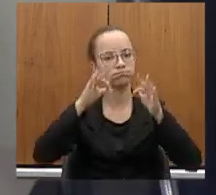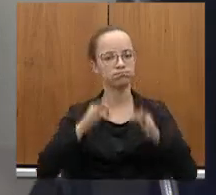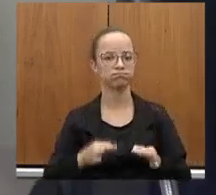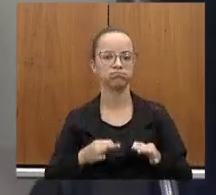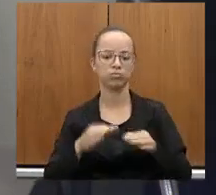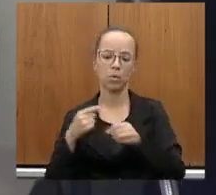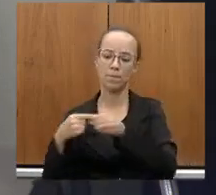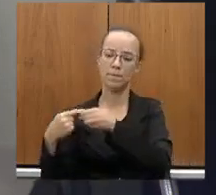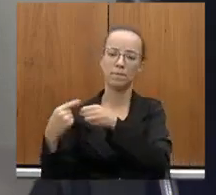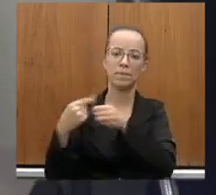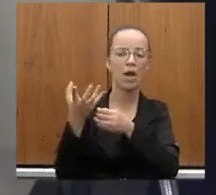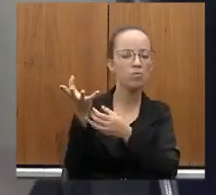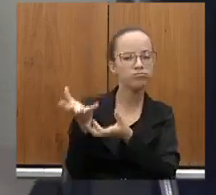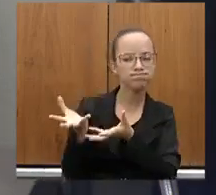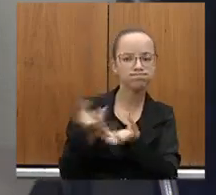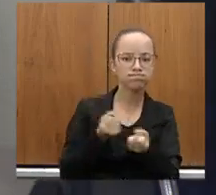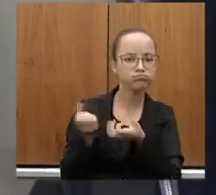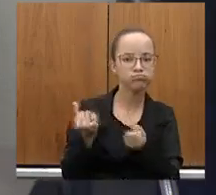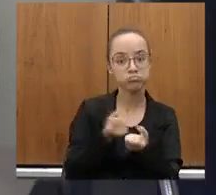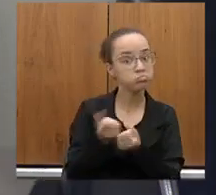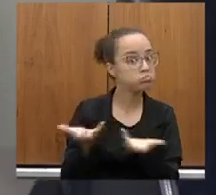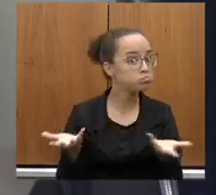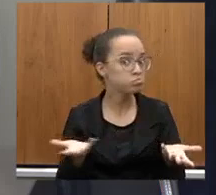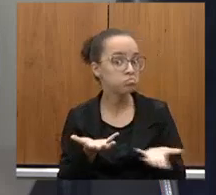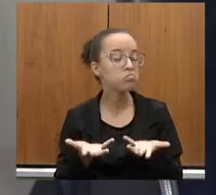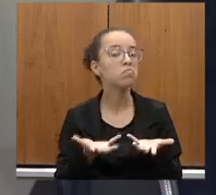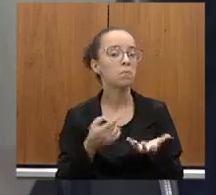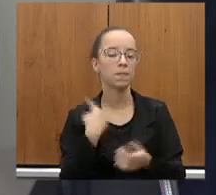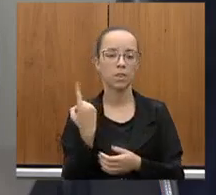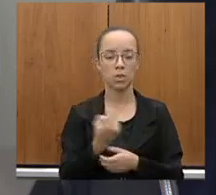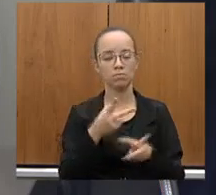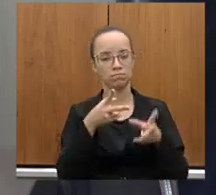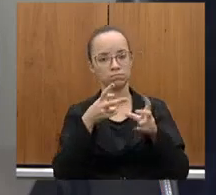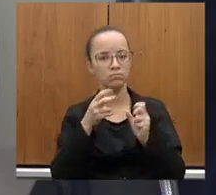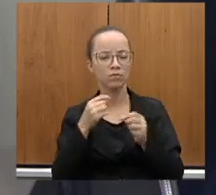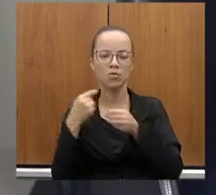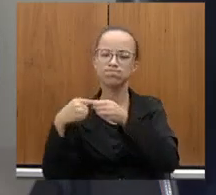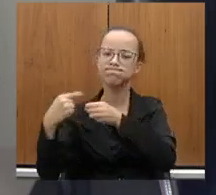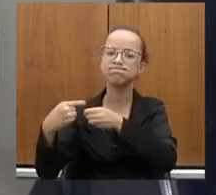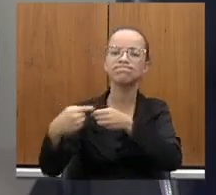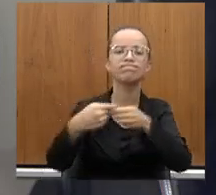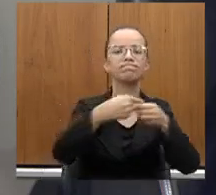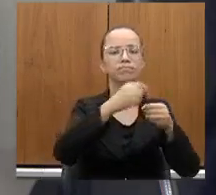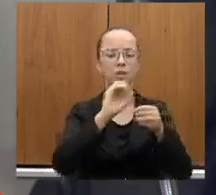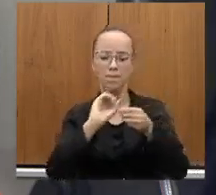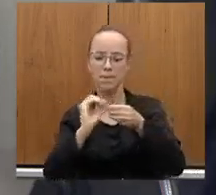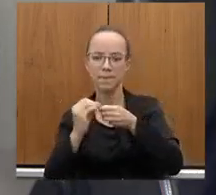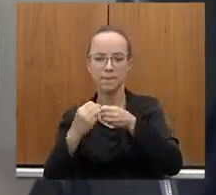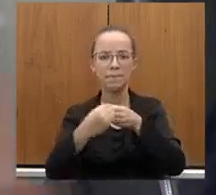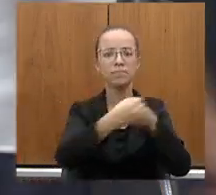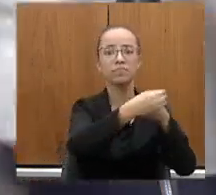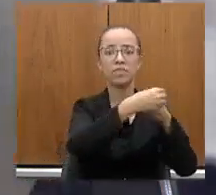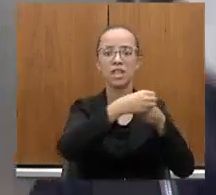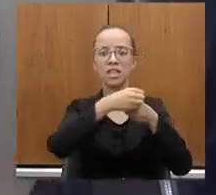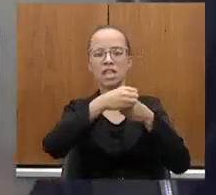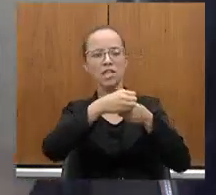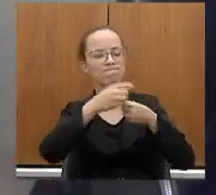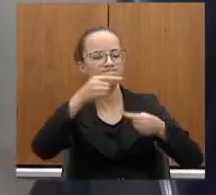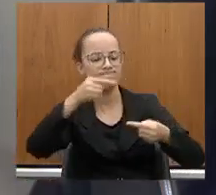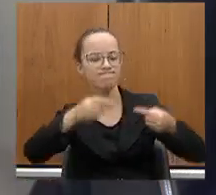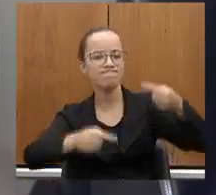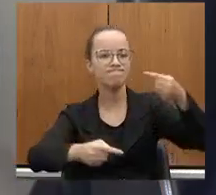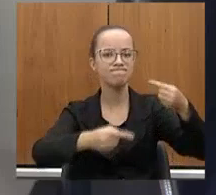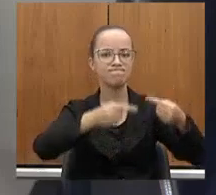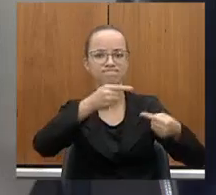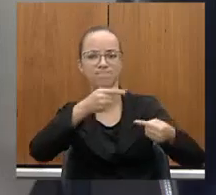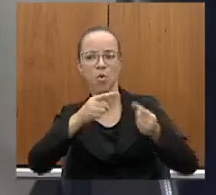os municípios impactados pelo rodoanel. Nós vemos aí grandes municípios da região metropolitana em conflito permanente